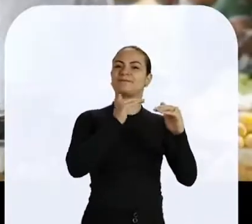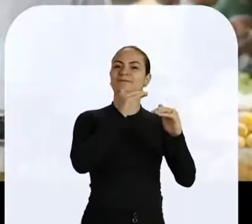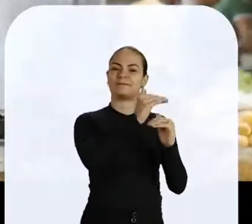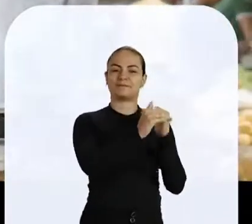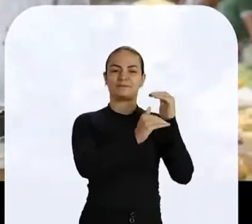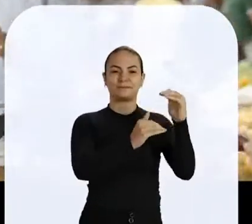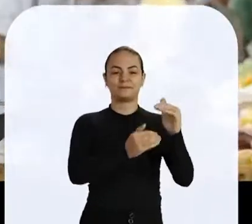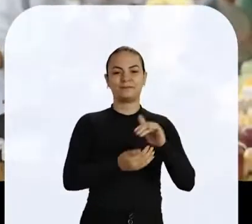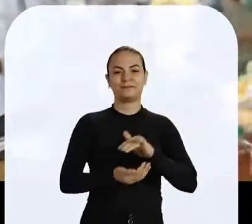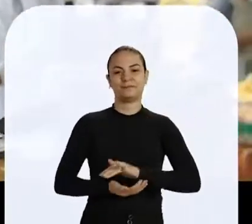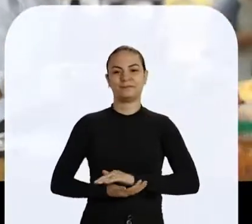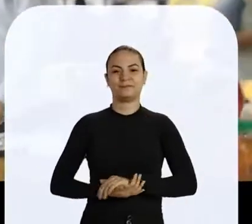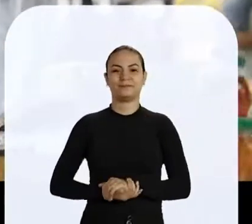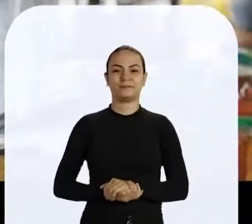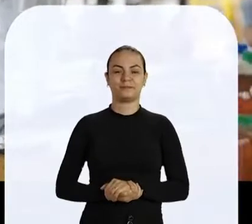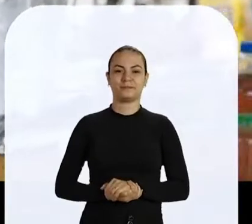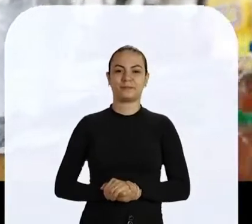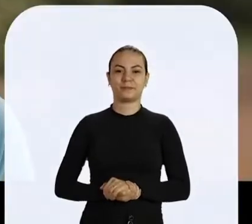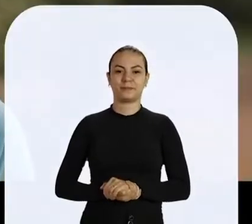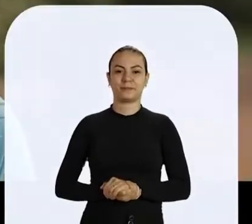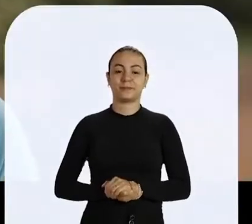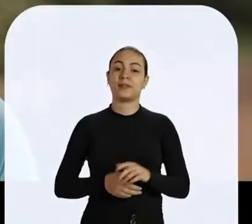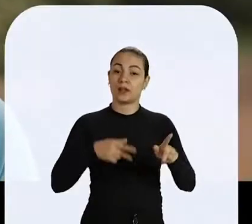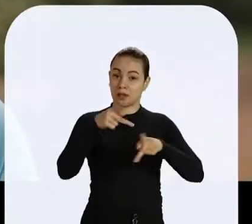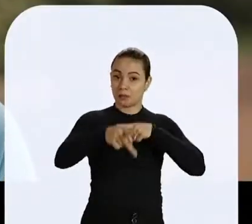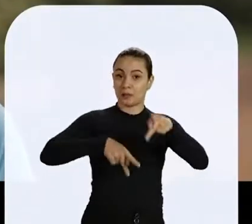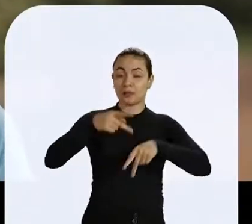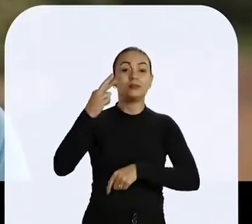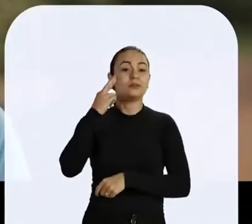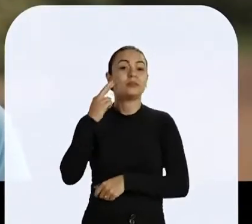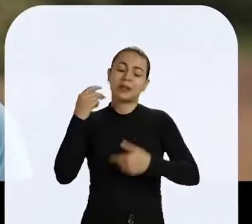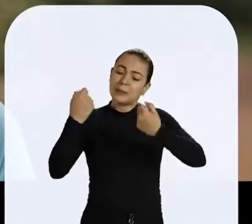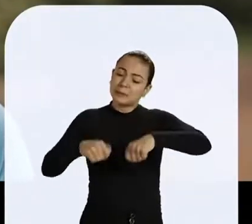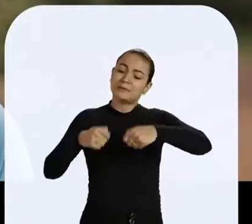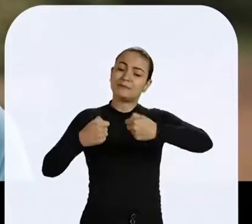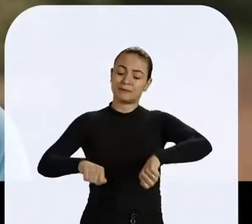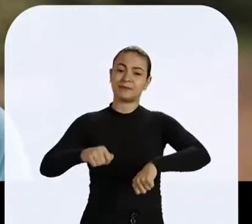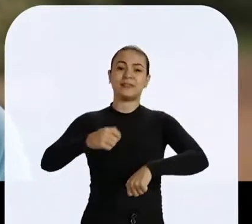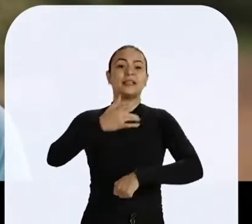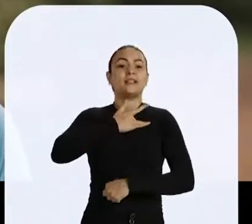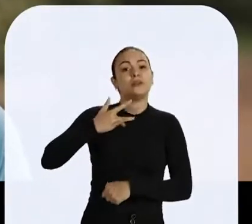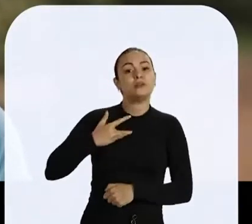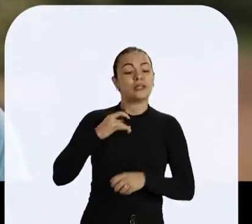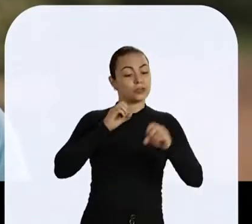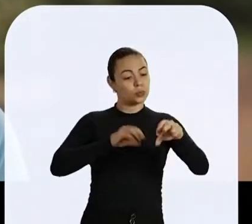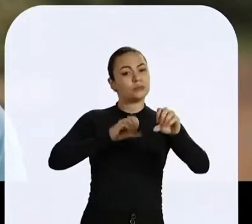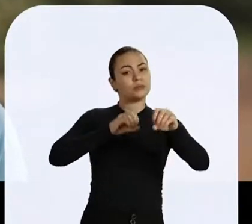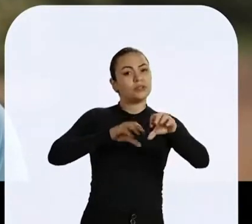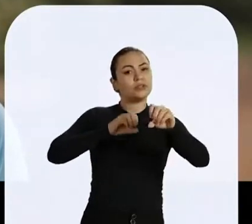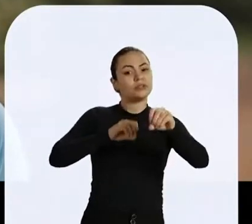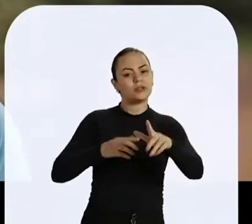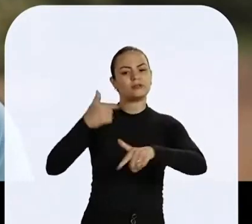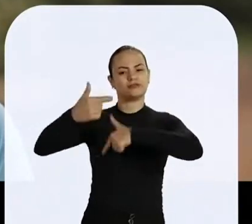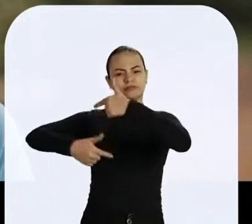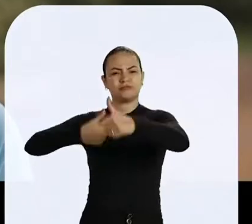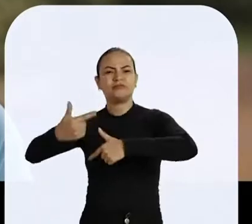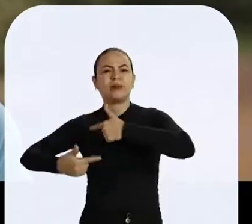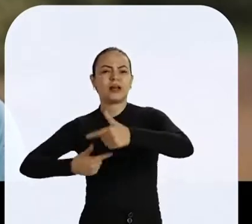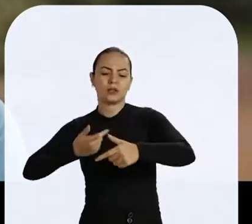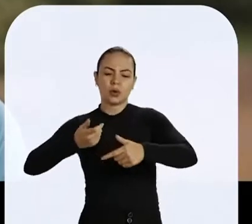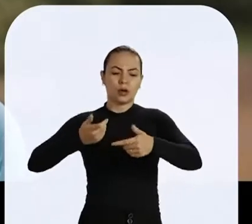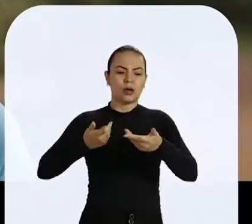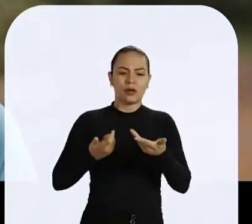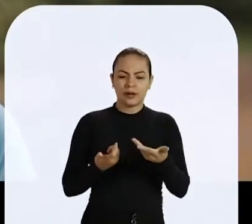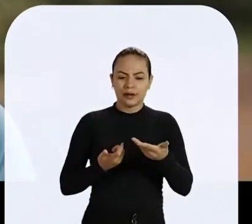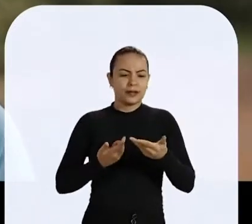revolução. A população de Rondônia precisa de saúde, educação, emprego, renda,